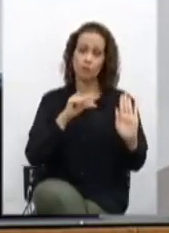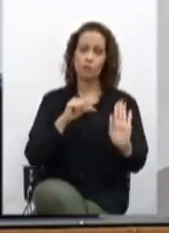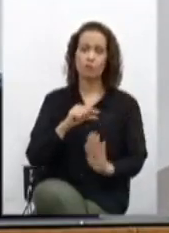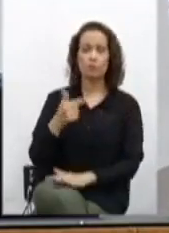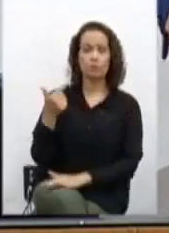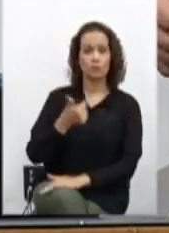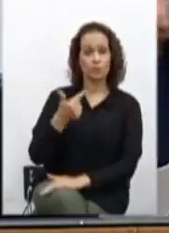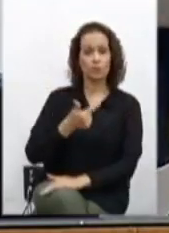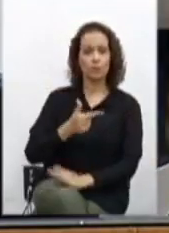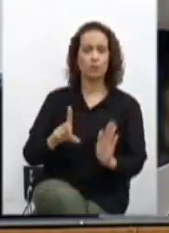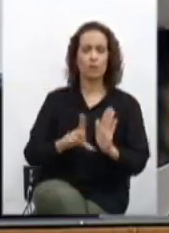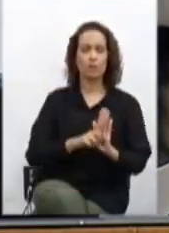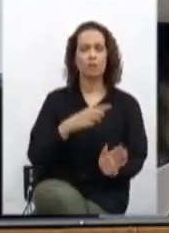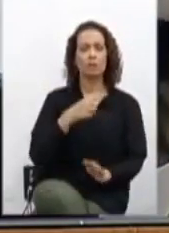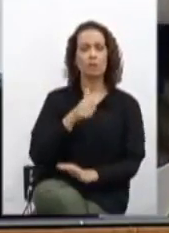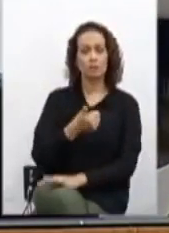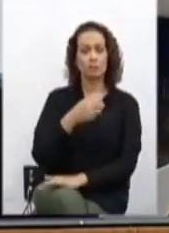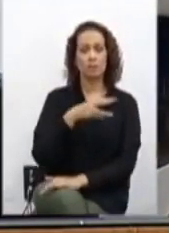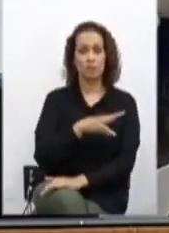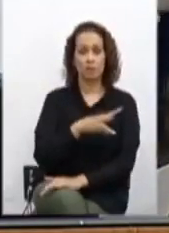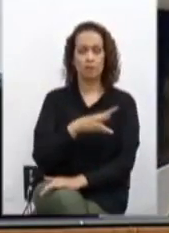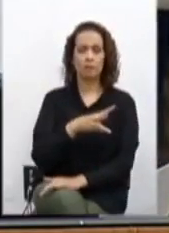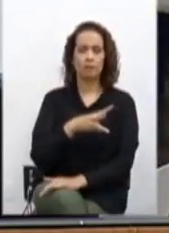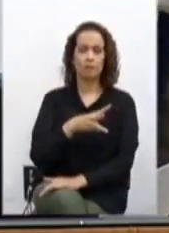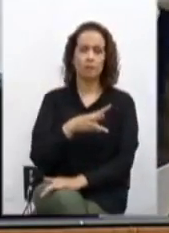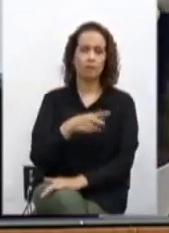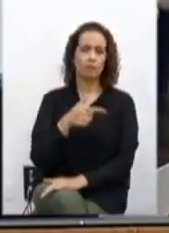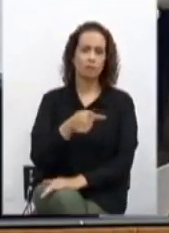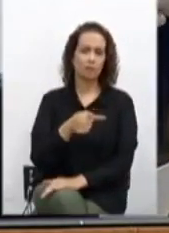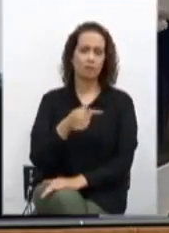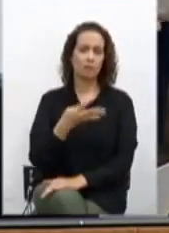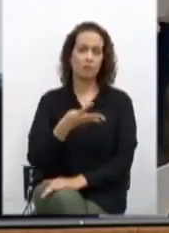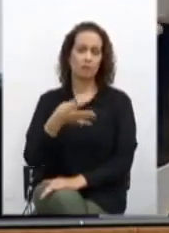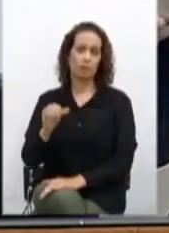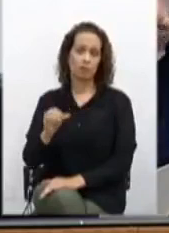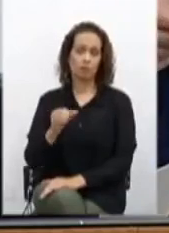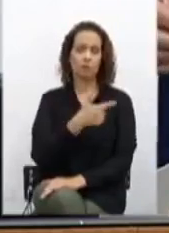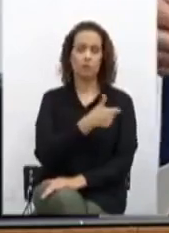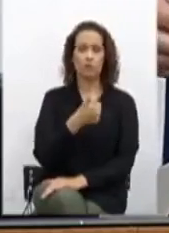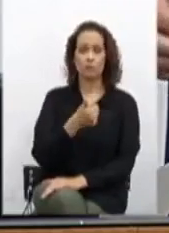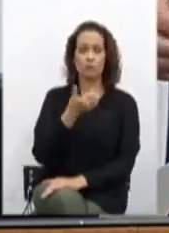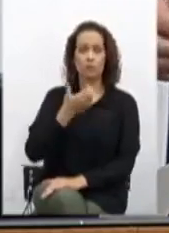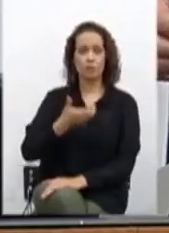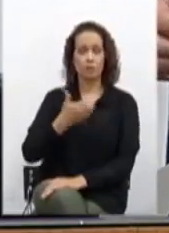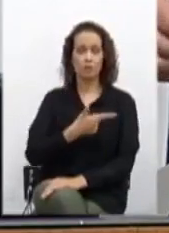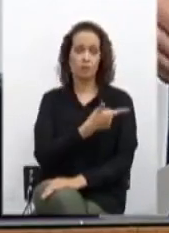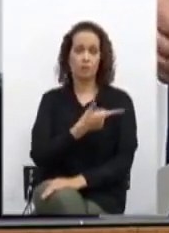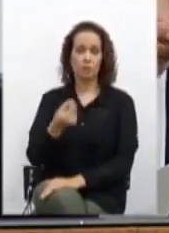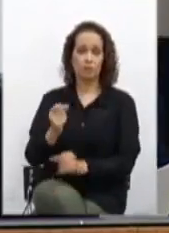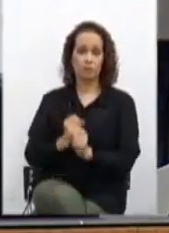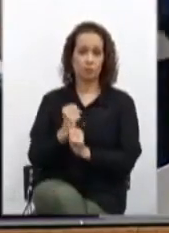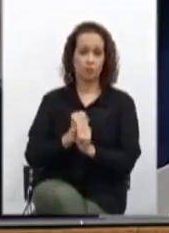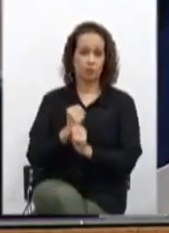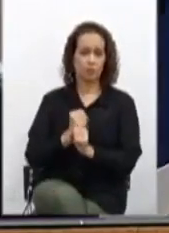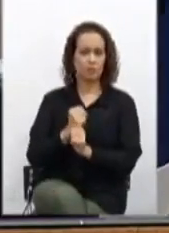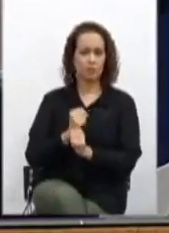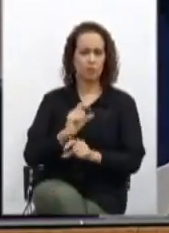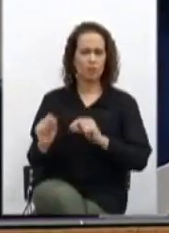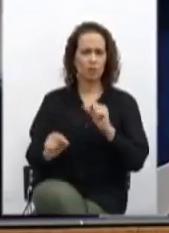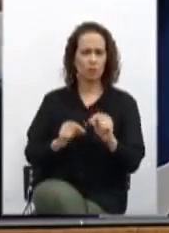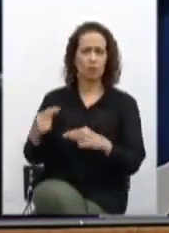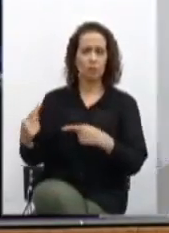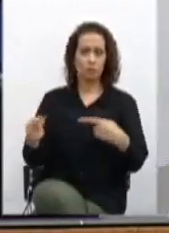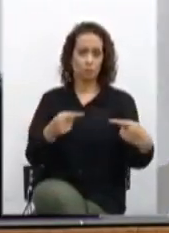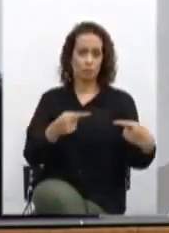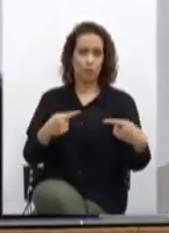13.799, de 21 de dezembro de 2000, que dispõe sobre a política estadual dos